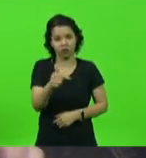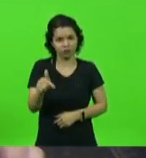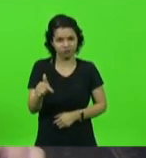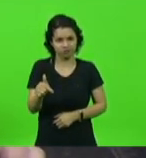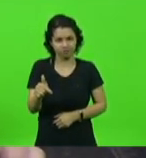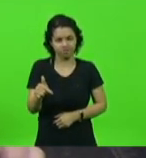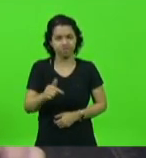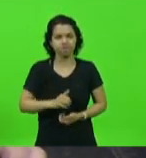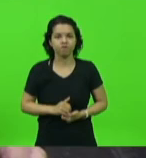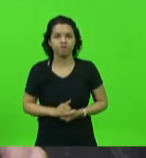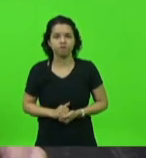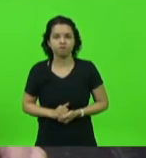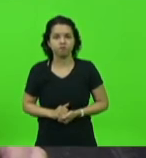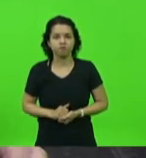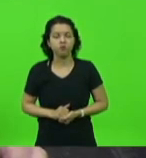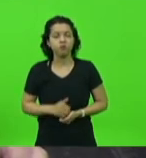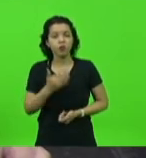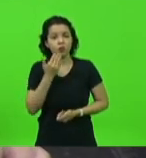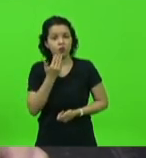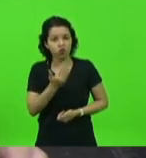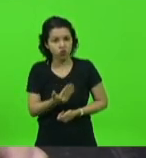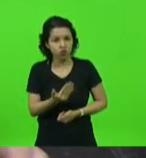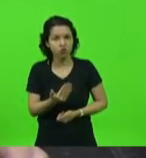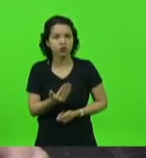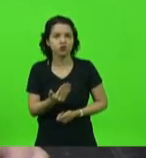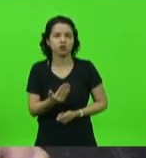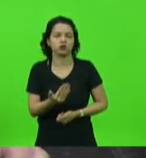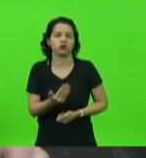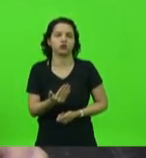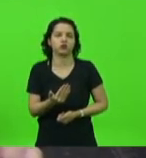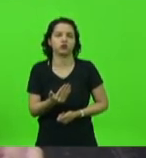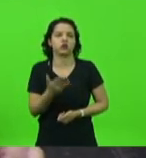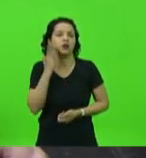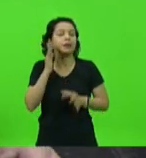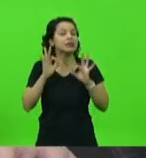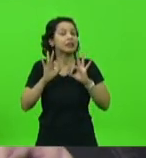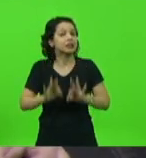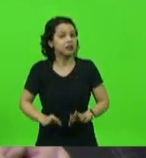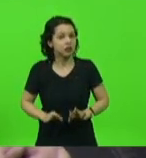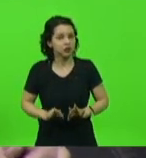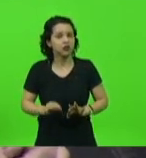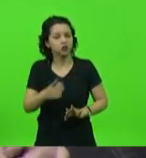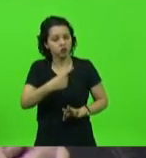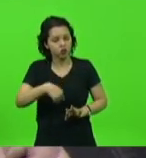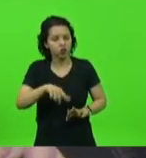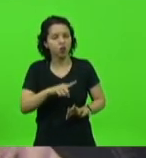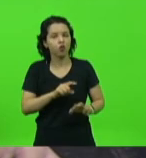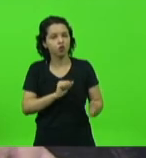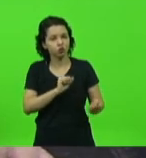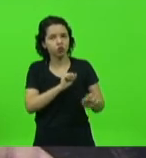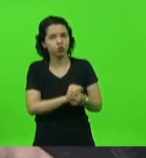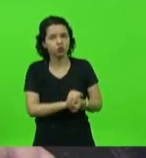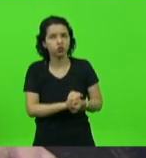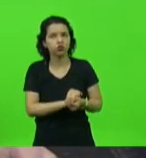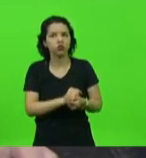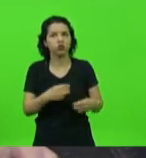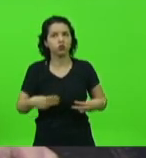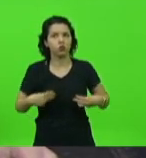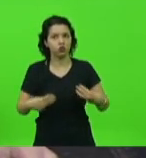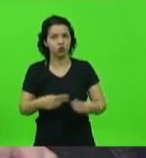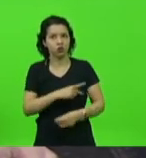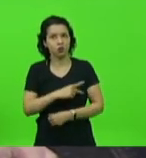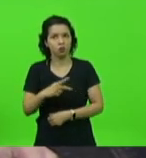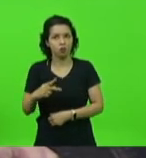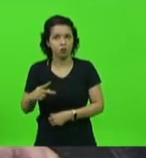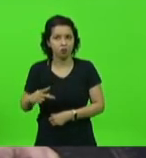Então, fica esse pedido aí. Pode ter a mais absoluta certeza, deputado Gessé, que mais essa nós vamos abraçar junto aí, Ministério Público, que